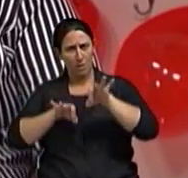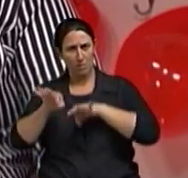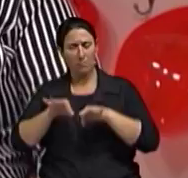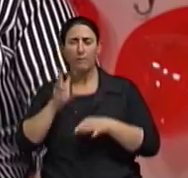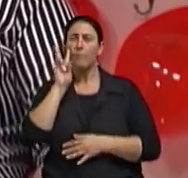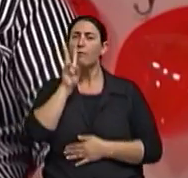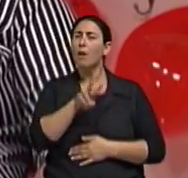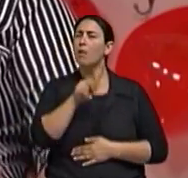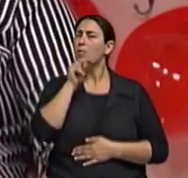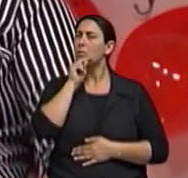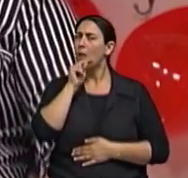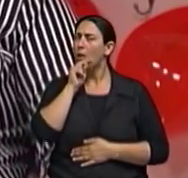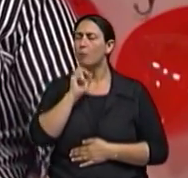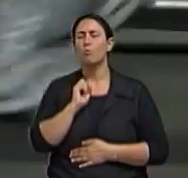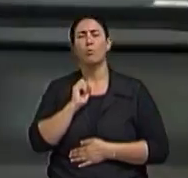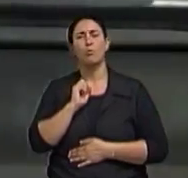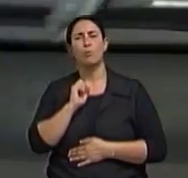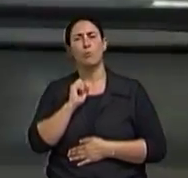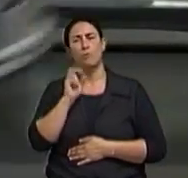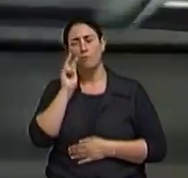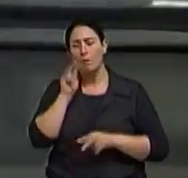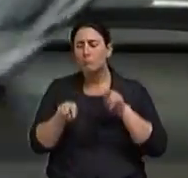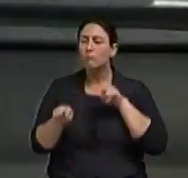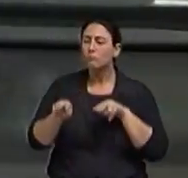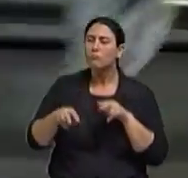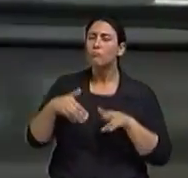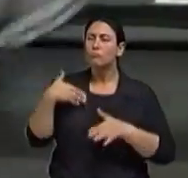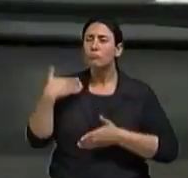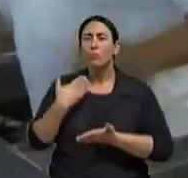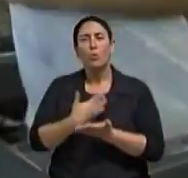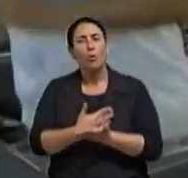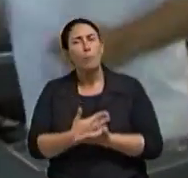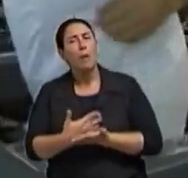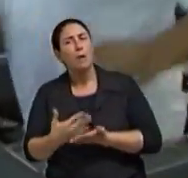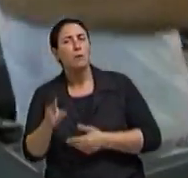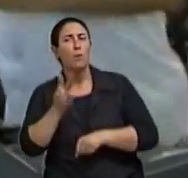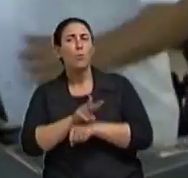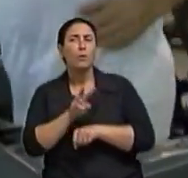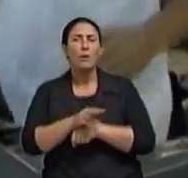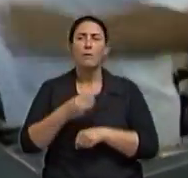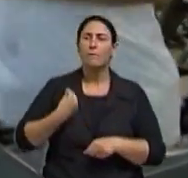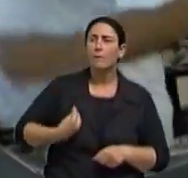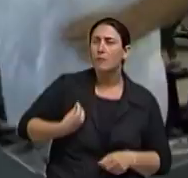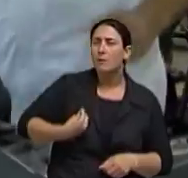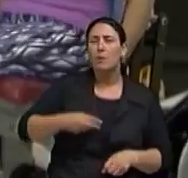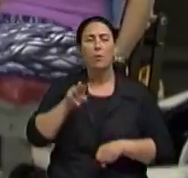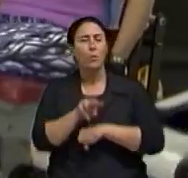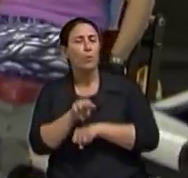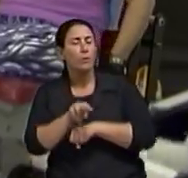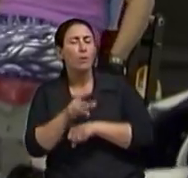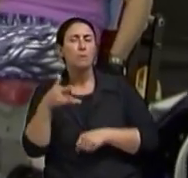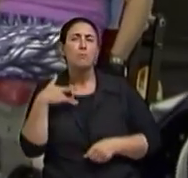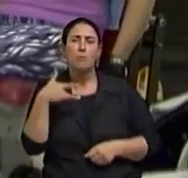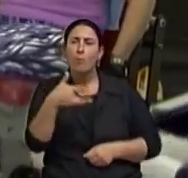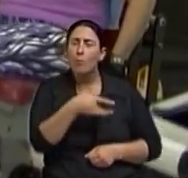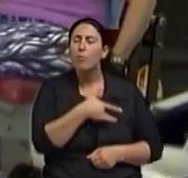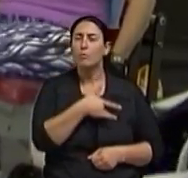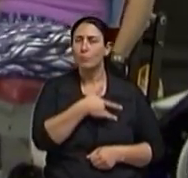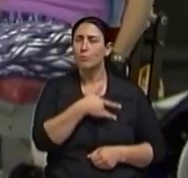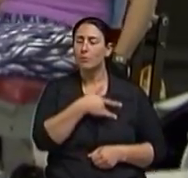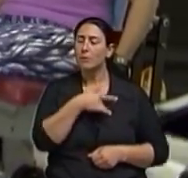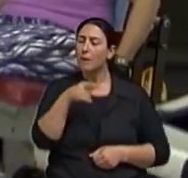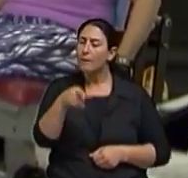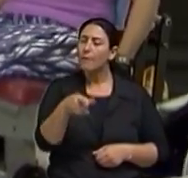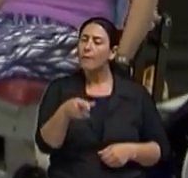netos, eles vão se envolver nas outras atividades e essas outras atividades da família vai ressignificar